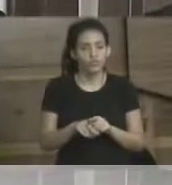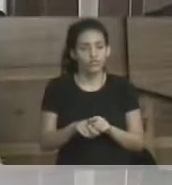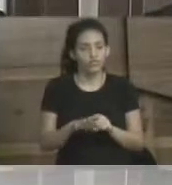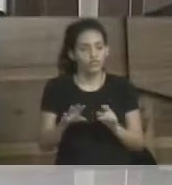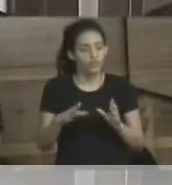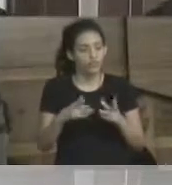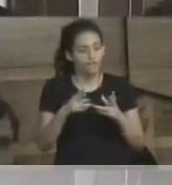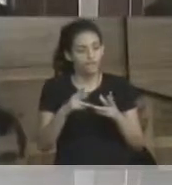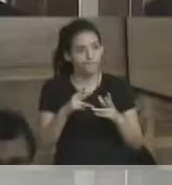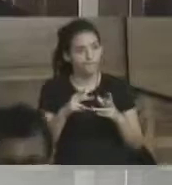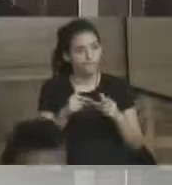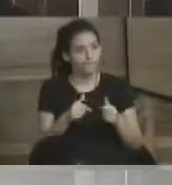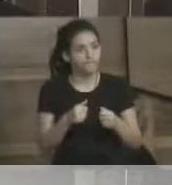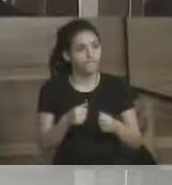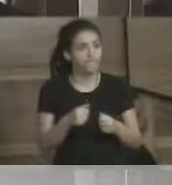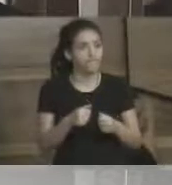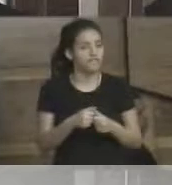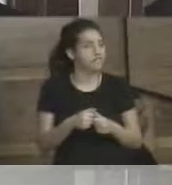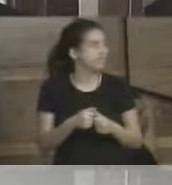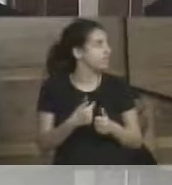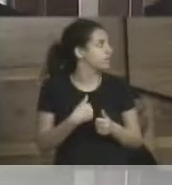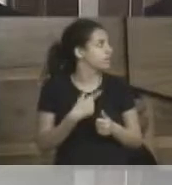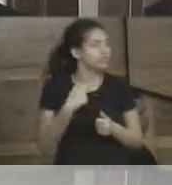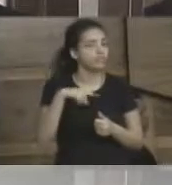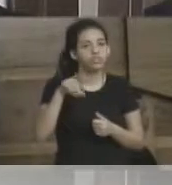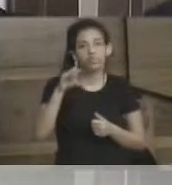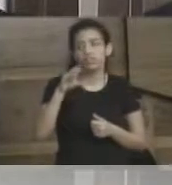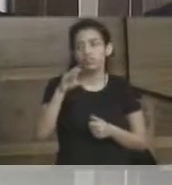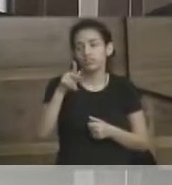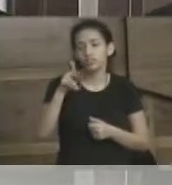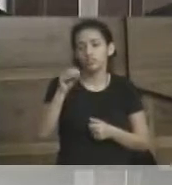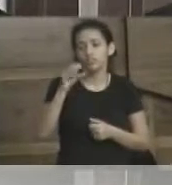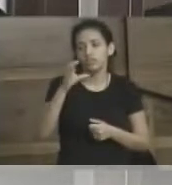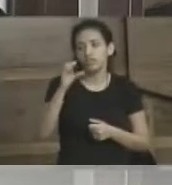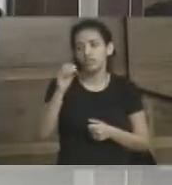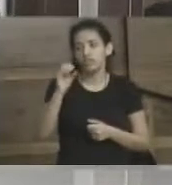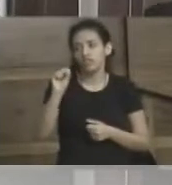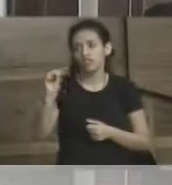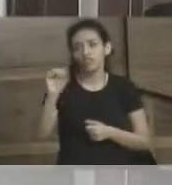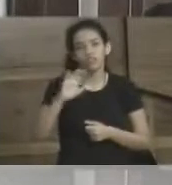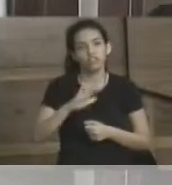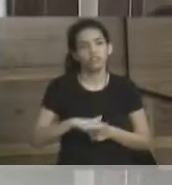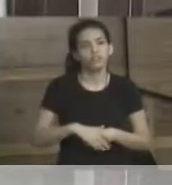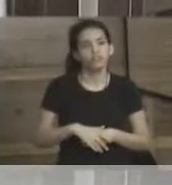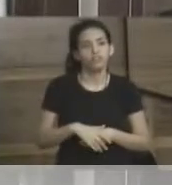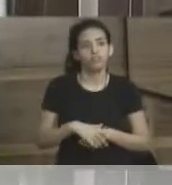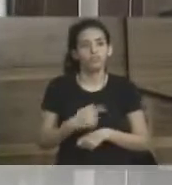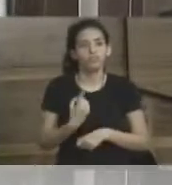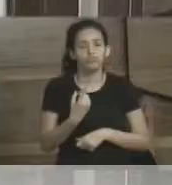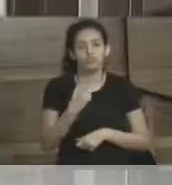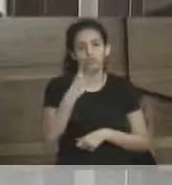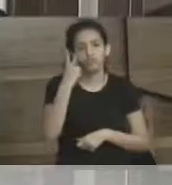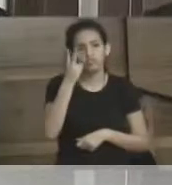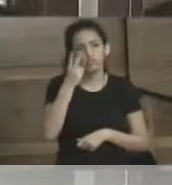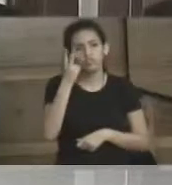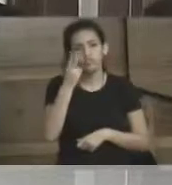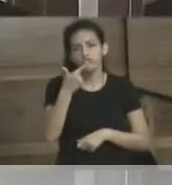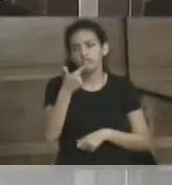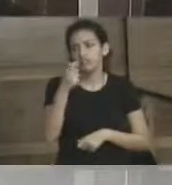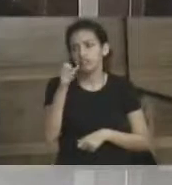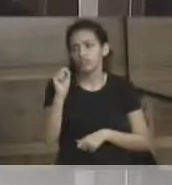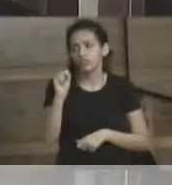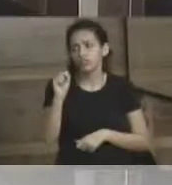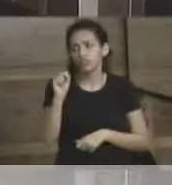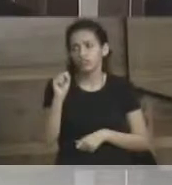saneamento, que há pouco tempo foi a Poços de Caldas, seu presidente, a convite de um vereador, um vereador jovem como eu, um vereador de 28